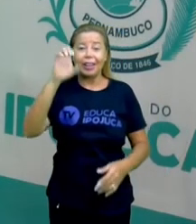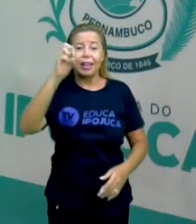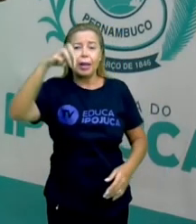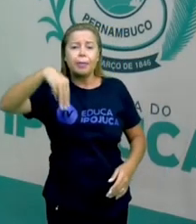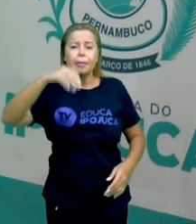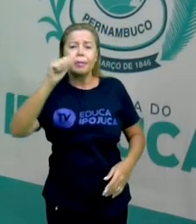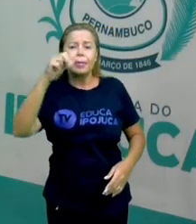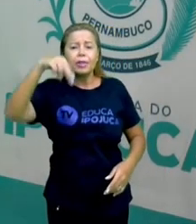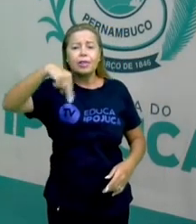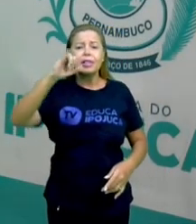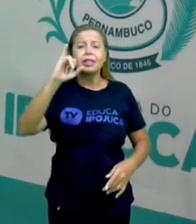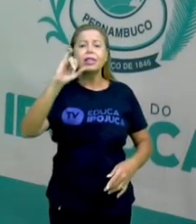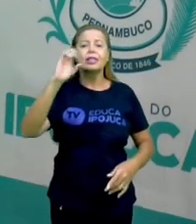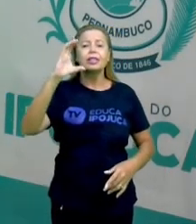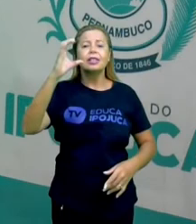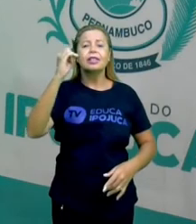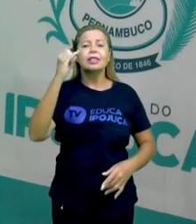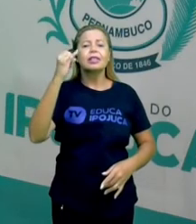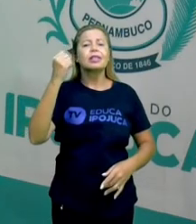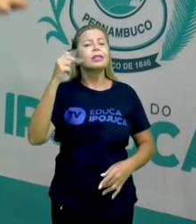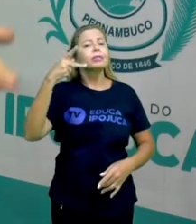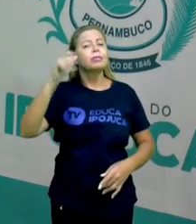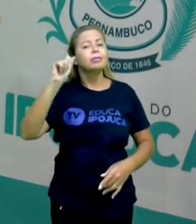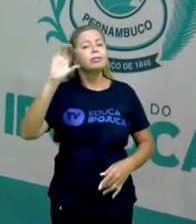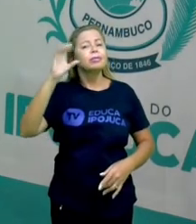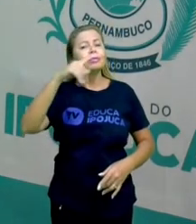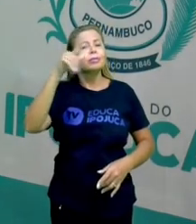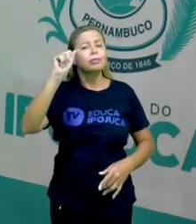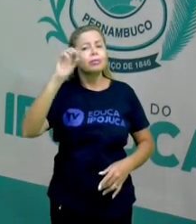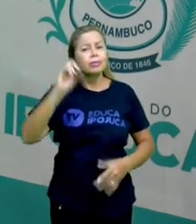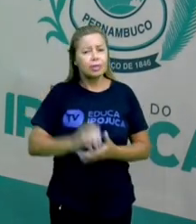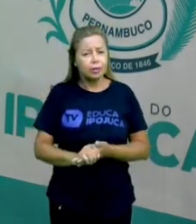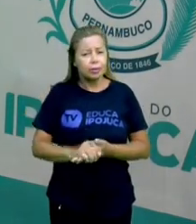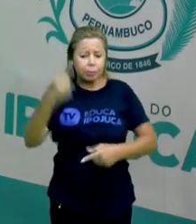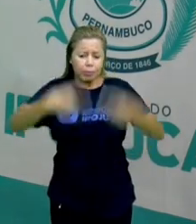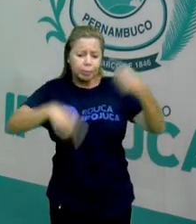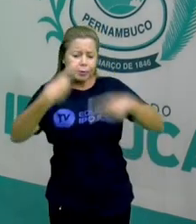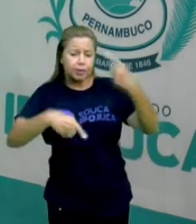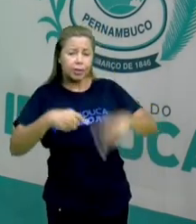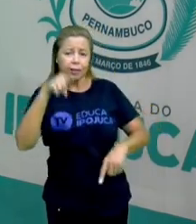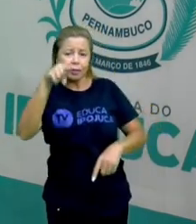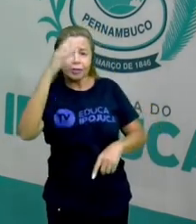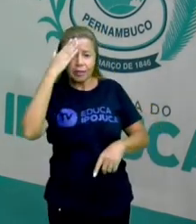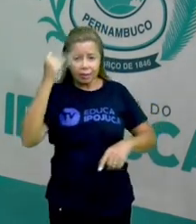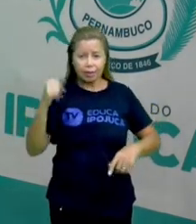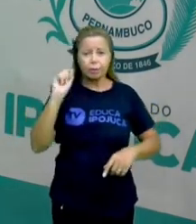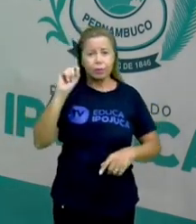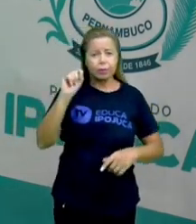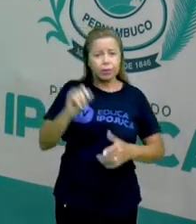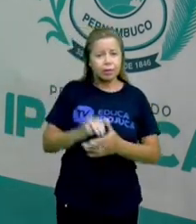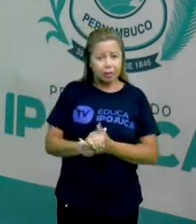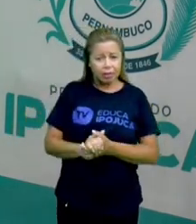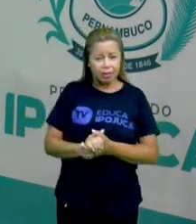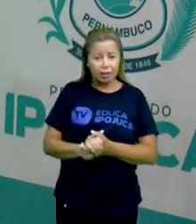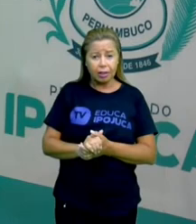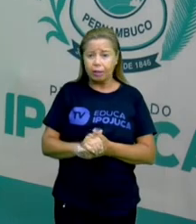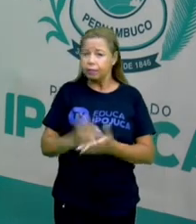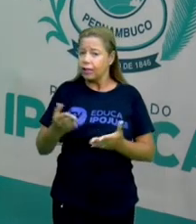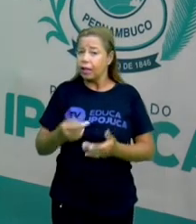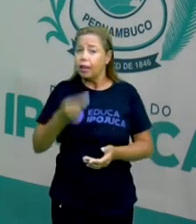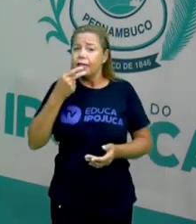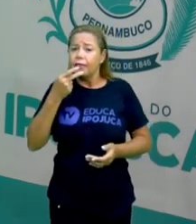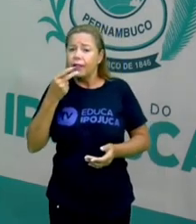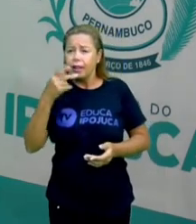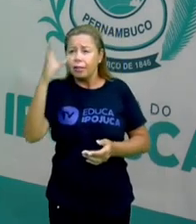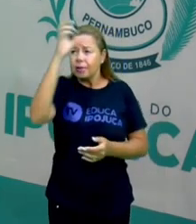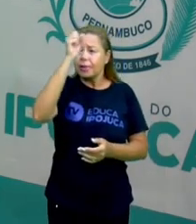professora, você sabe o que é emancipação política? Falamos aqui do todo que compõe o Ipojuca, do seu desenvolvimento,